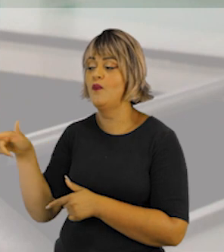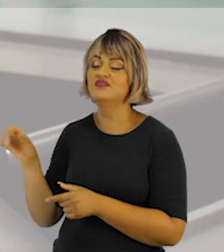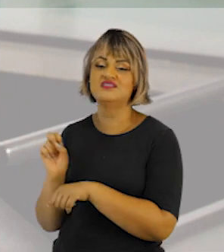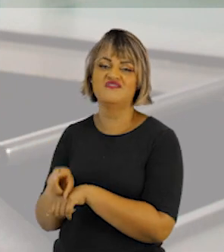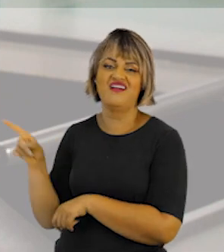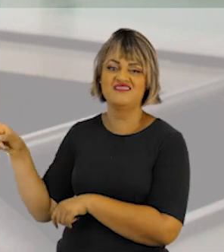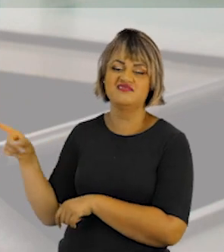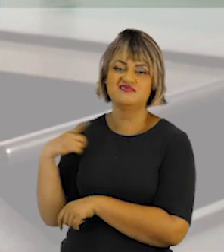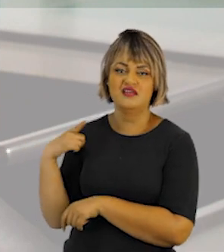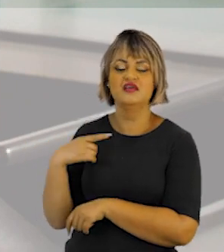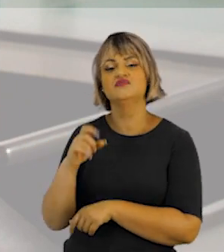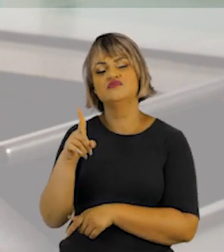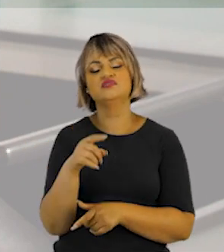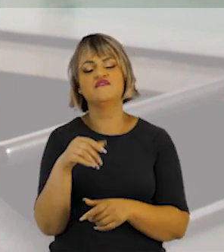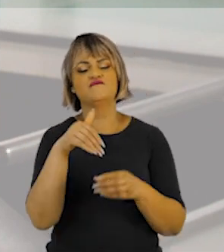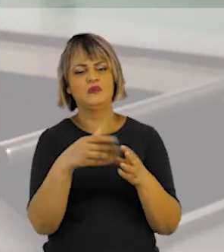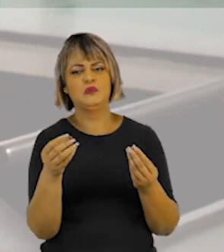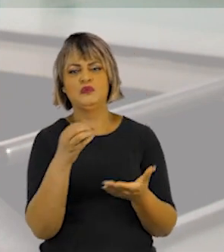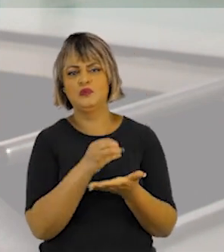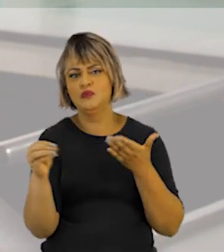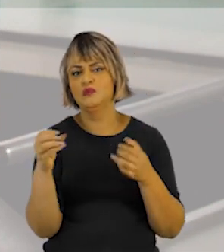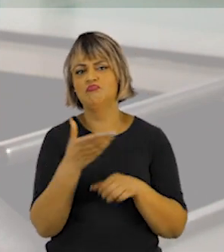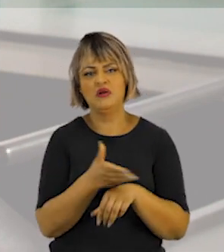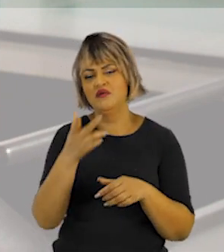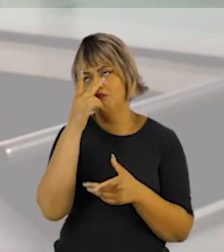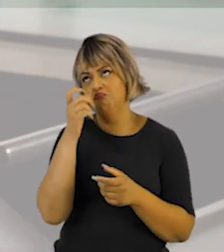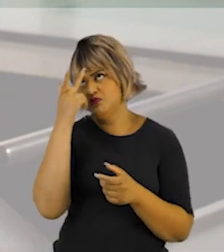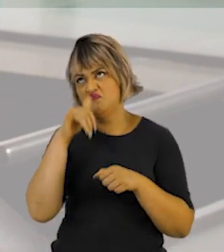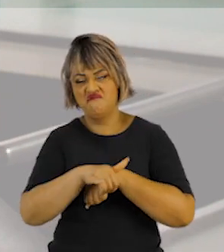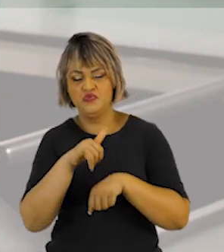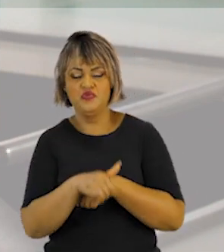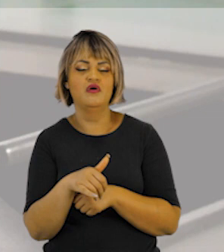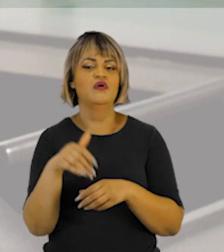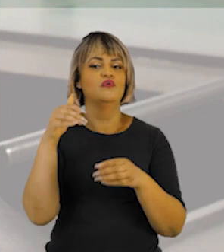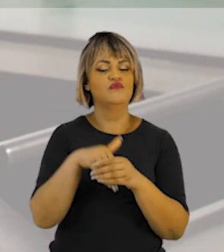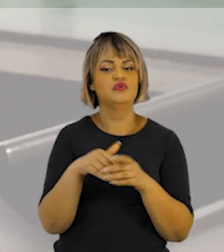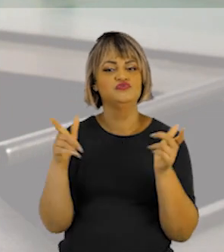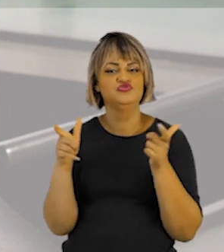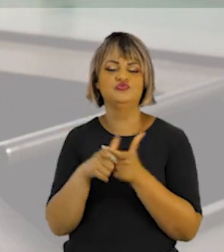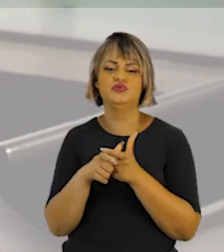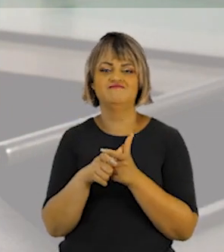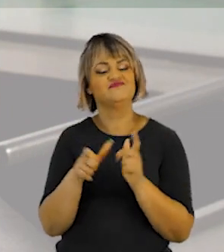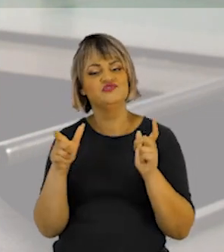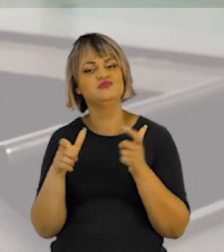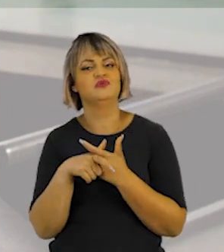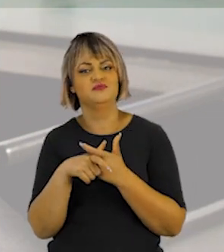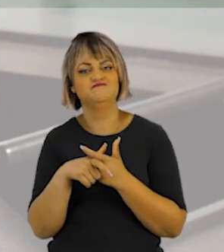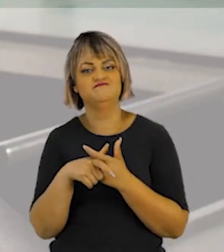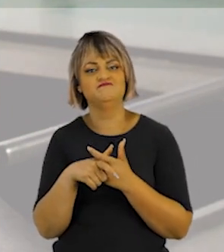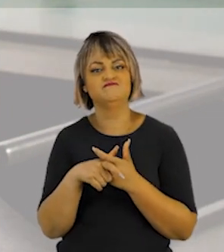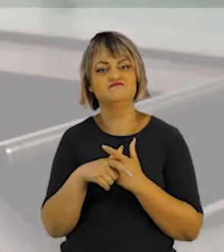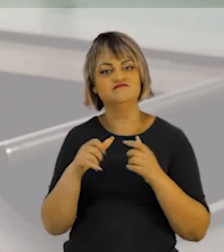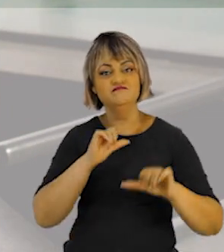cadeiras em disputa. Então, se você tem mais votos nulos ou brancos, ou gente que não foi votar, o total de votos válidos reduz. Da